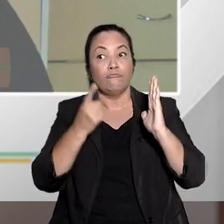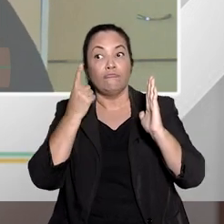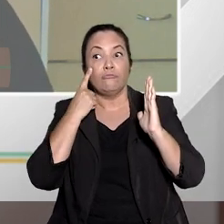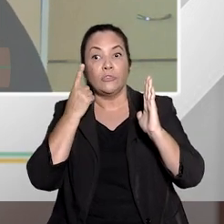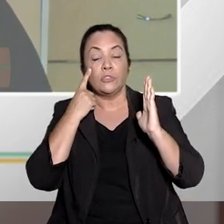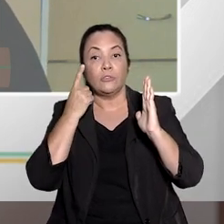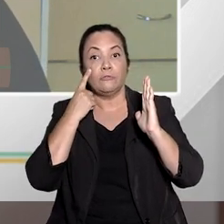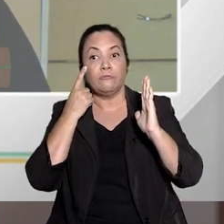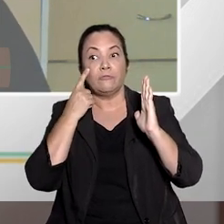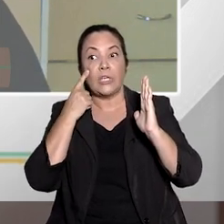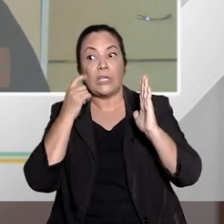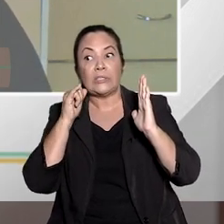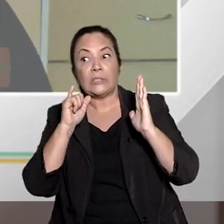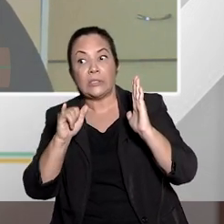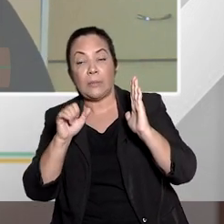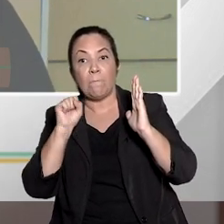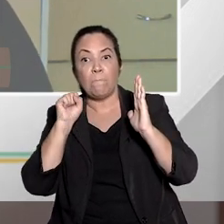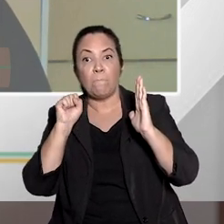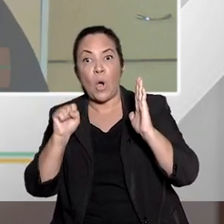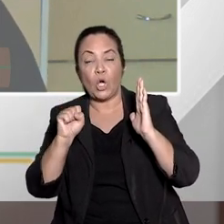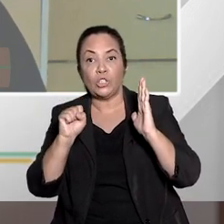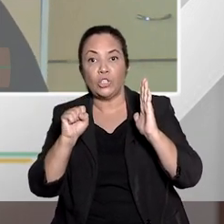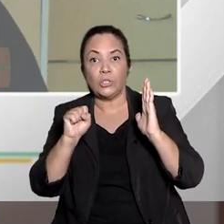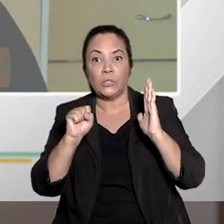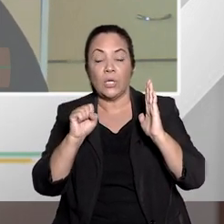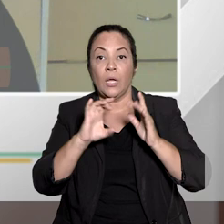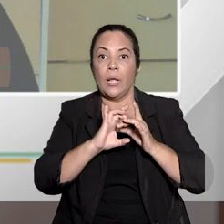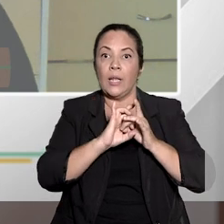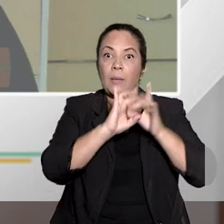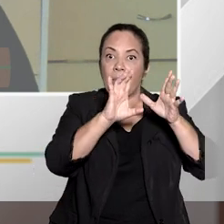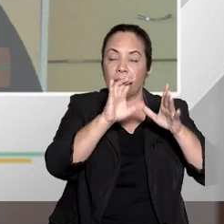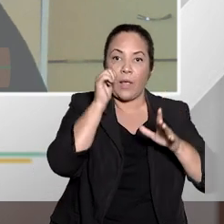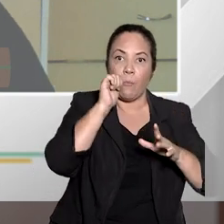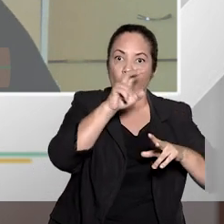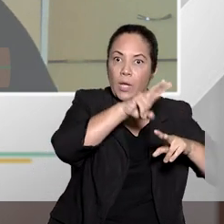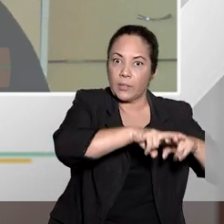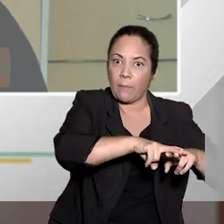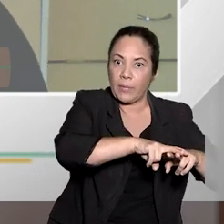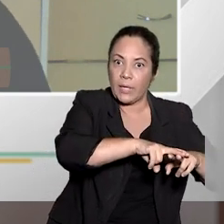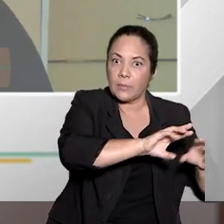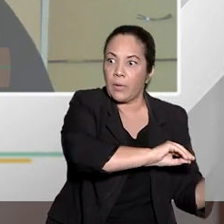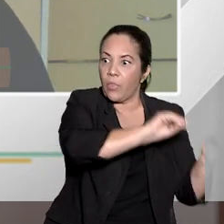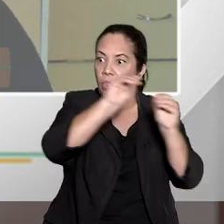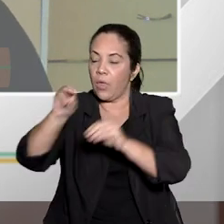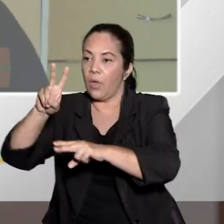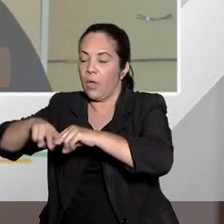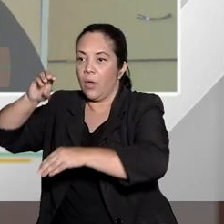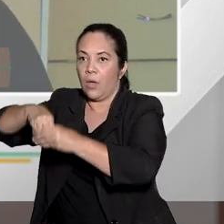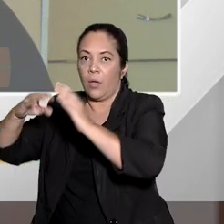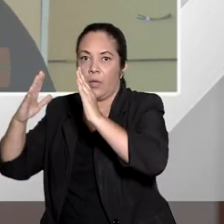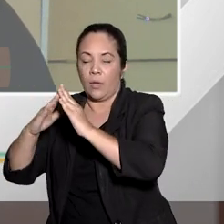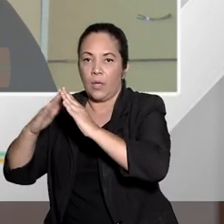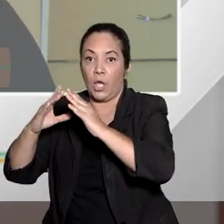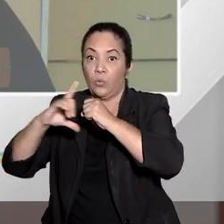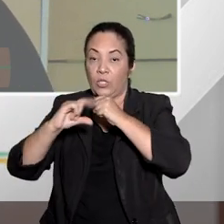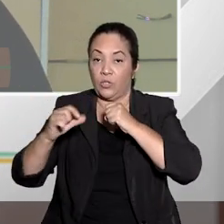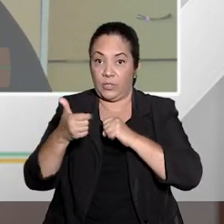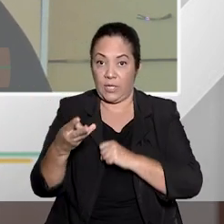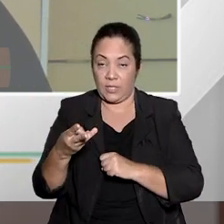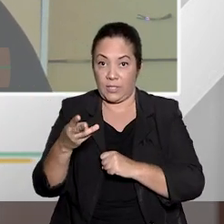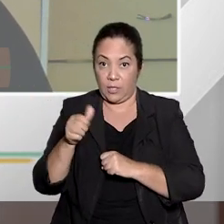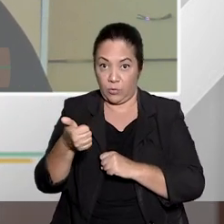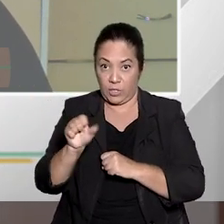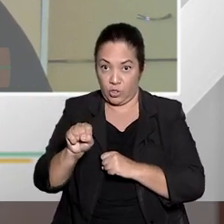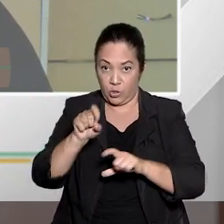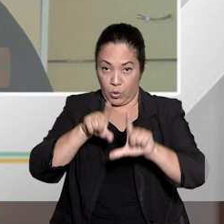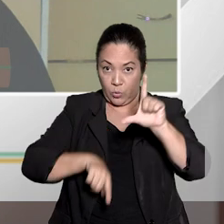realmente sobre a prisão domiciliar. Mas as exceções categóricas são previstas lá no artigo 318-A do